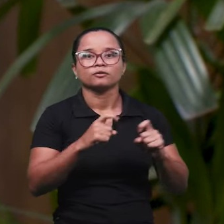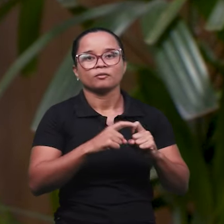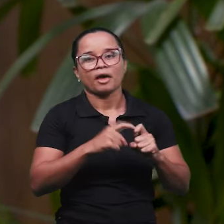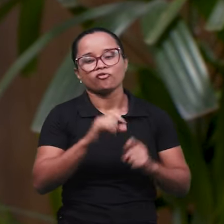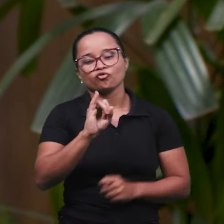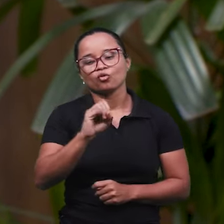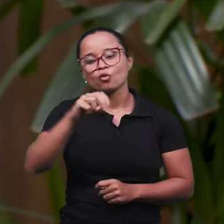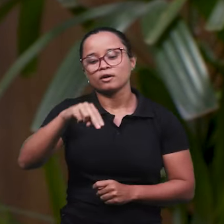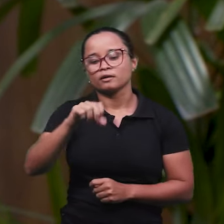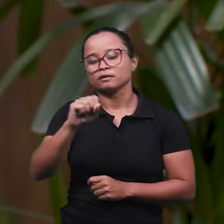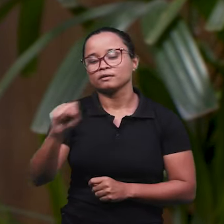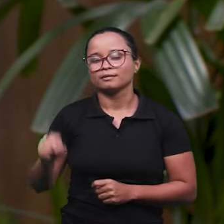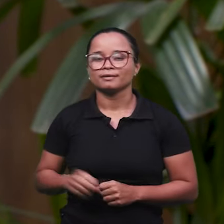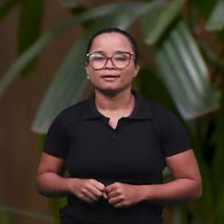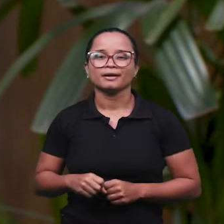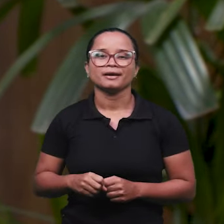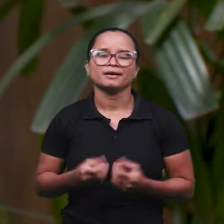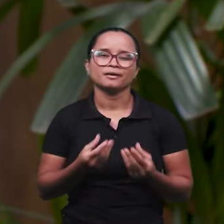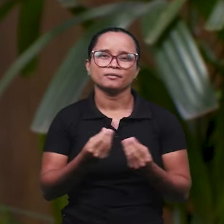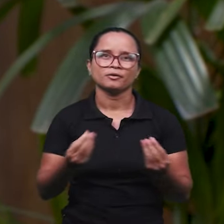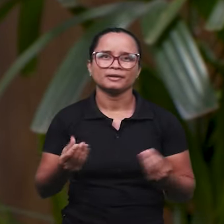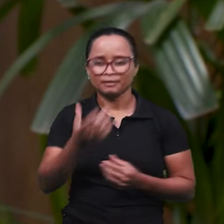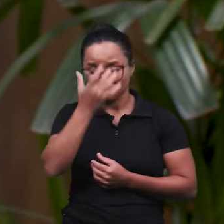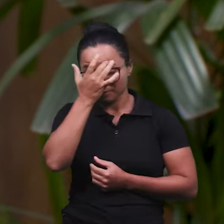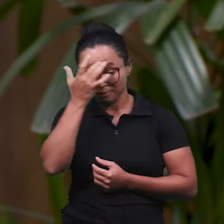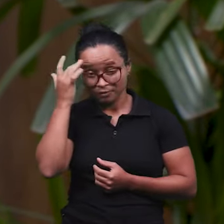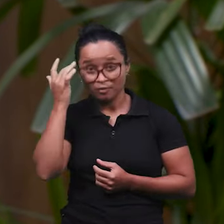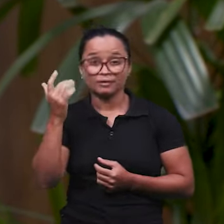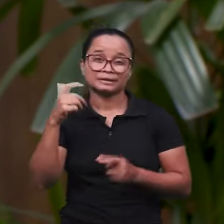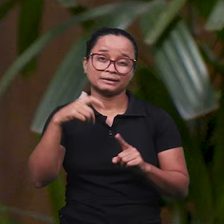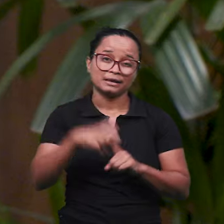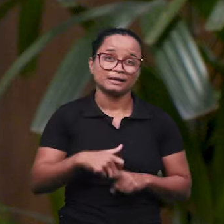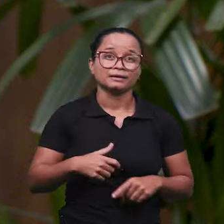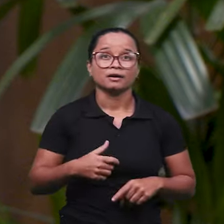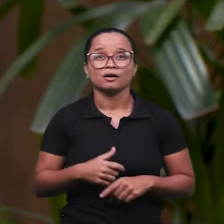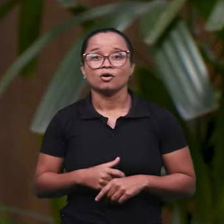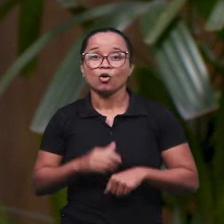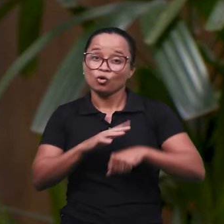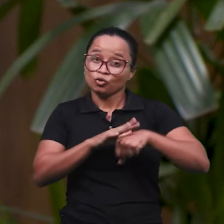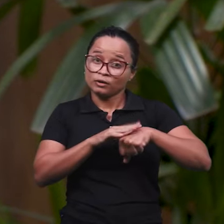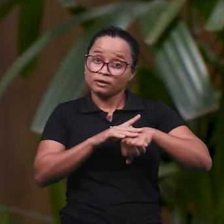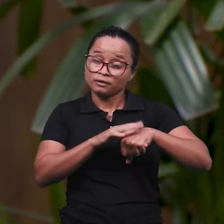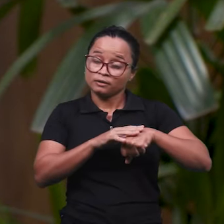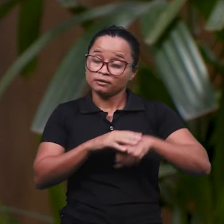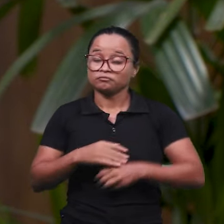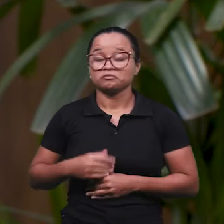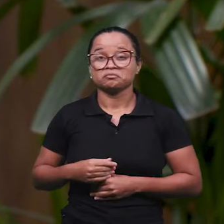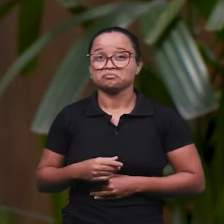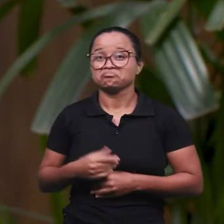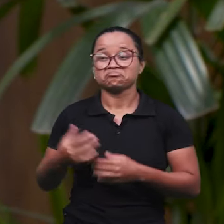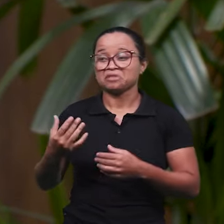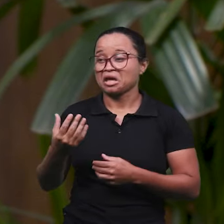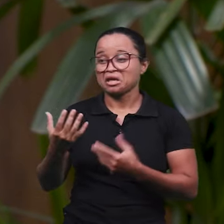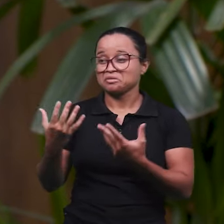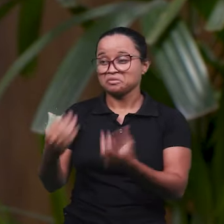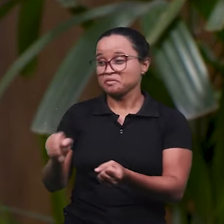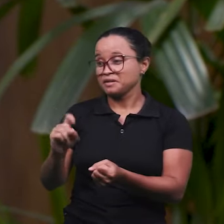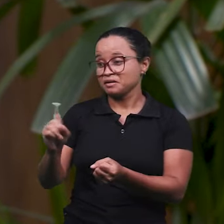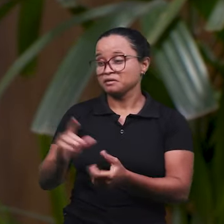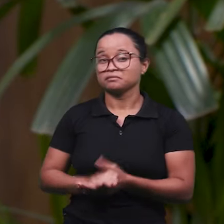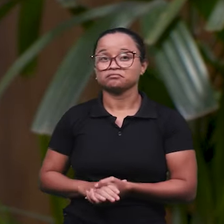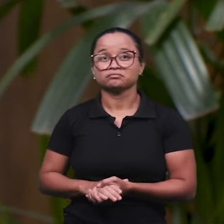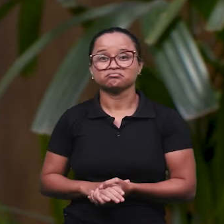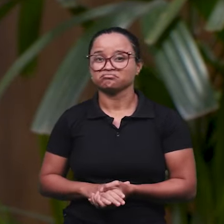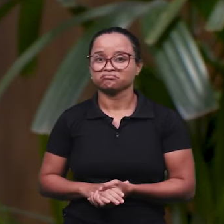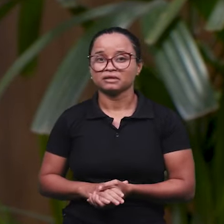Em muitos casos, mesmo a pessoa estando acidentada ou estando doente, o INSS nega o benefício,